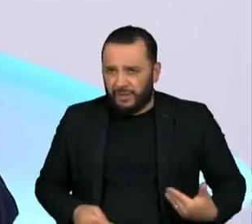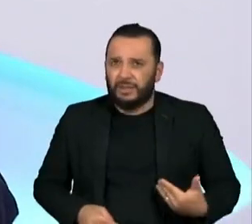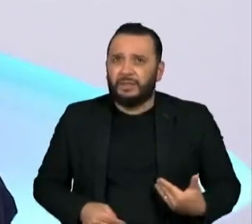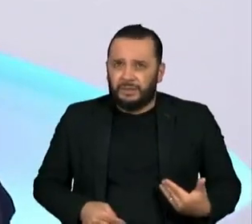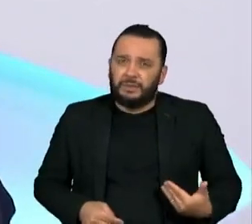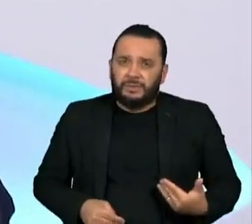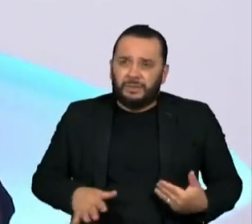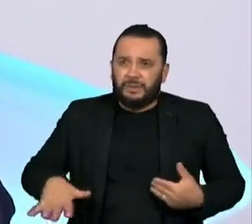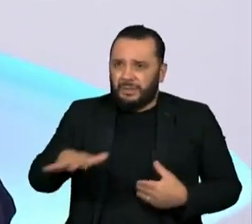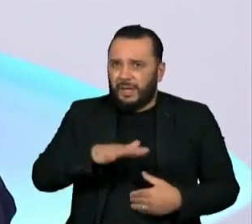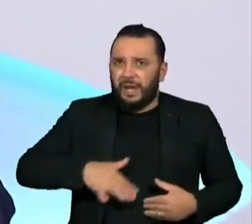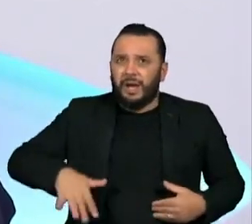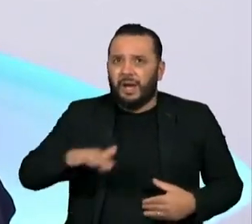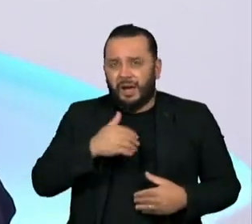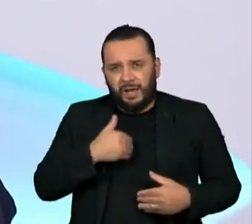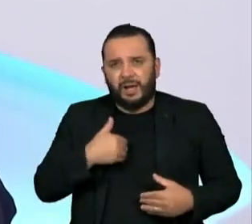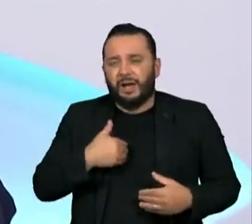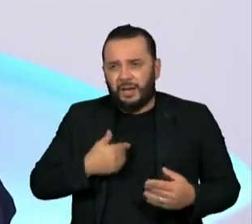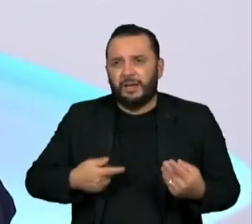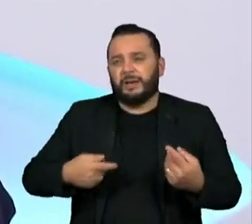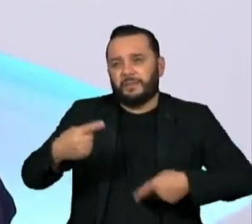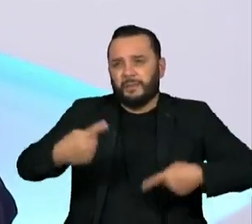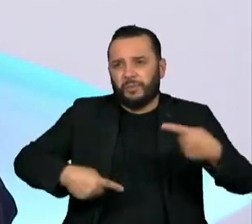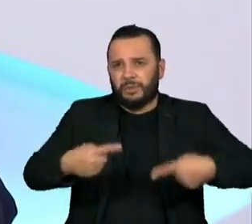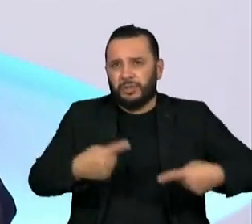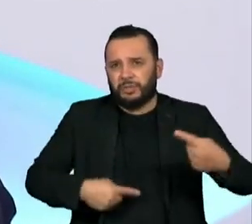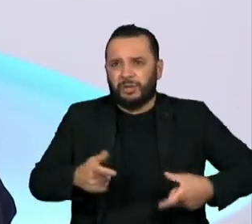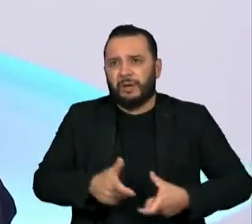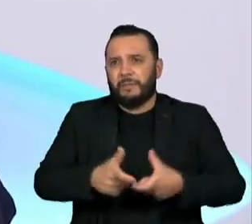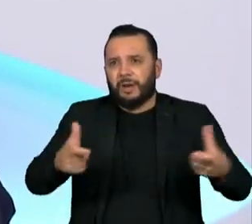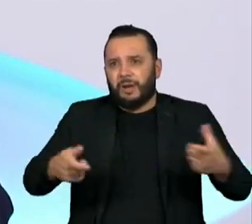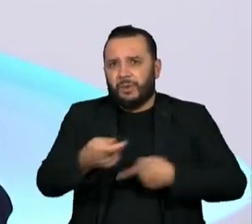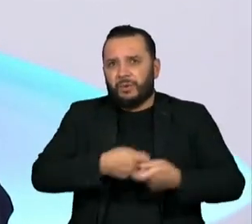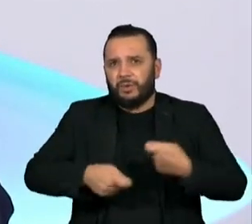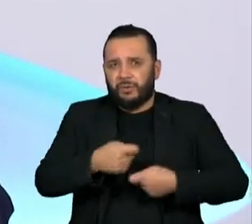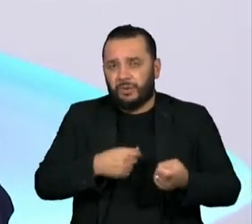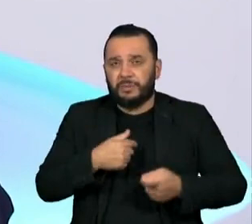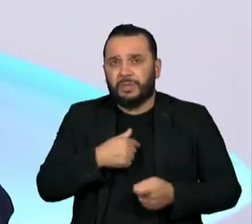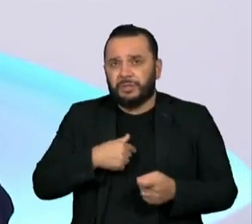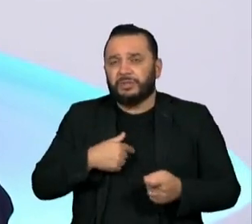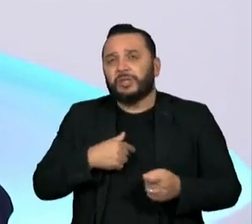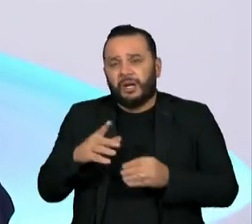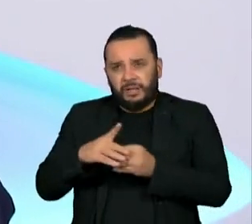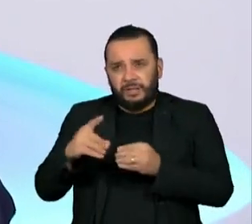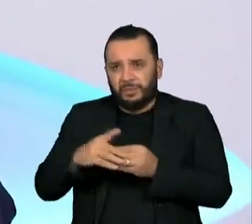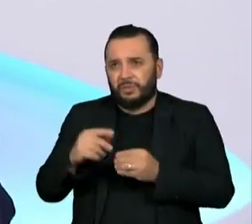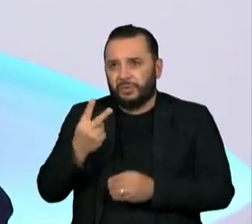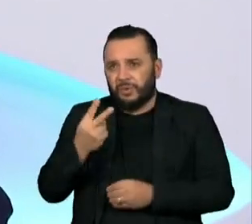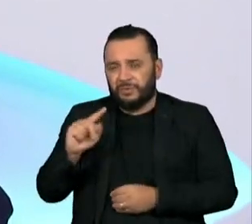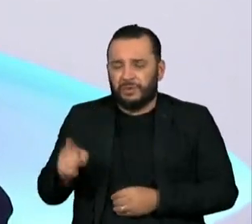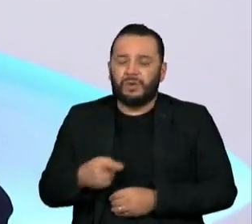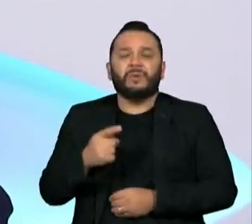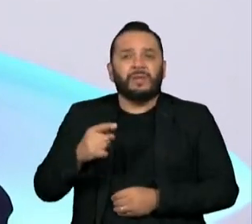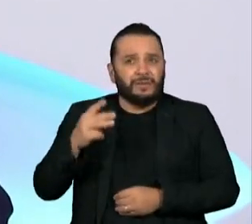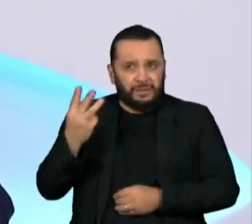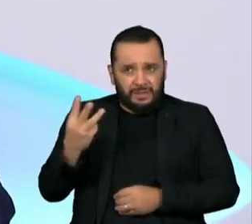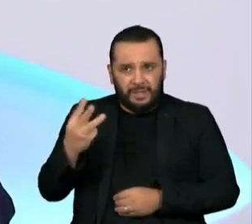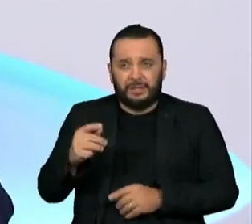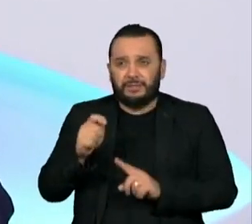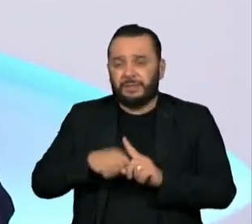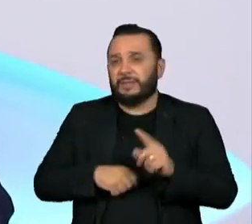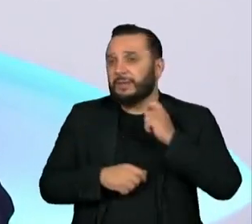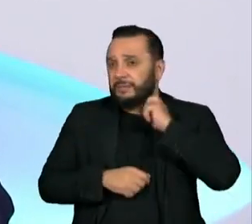fosse na área da condução da política macroeconômica. E o câmbio foi de R$,3 por dólar em abril, quando o Lula começou a